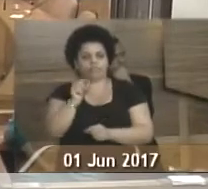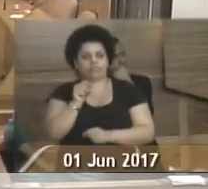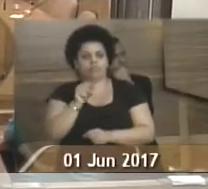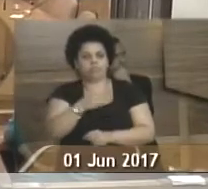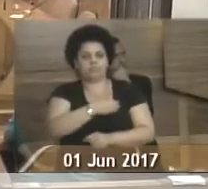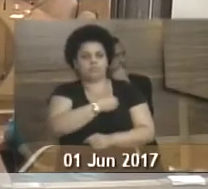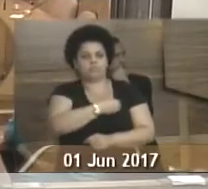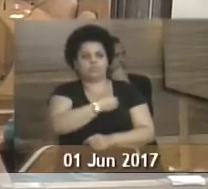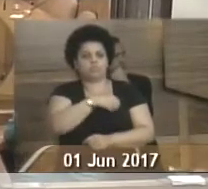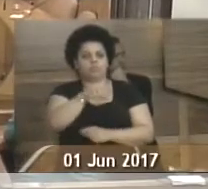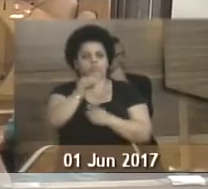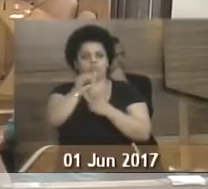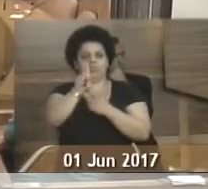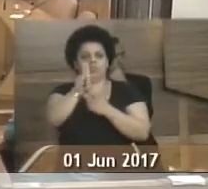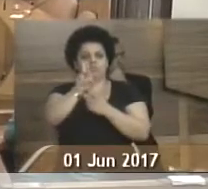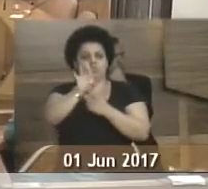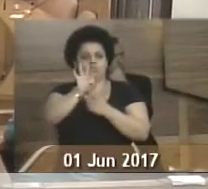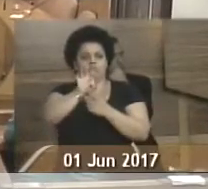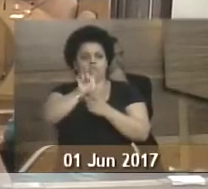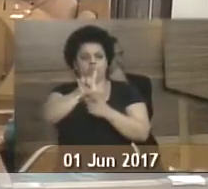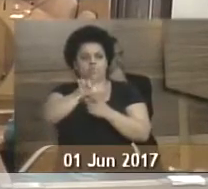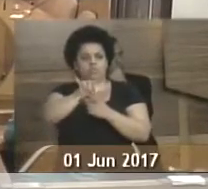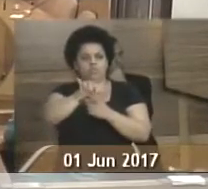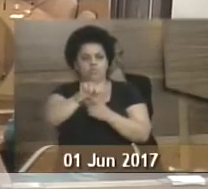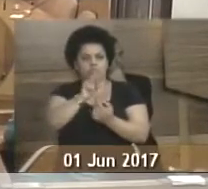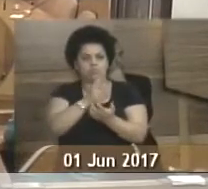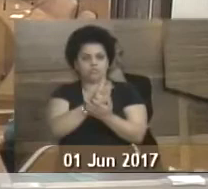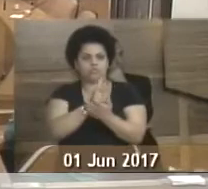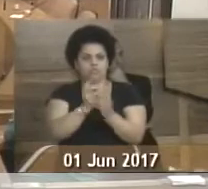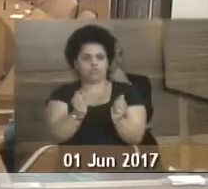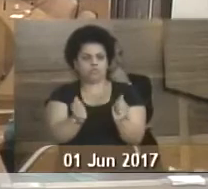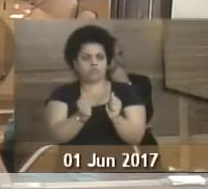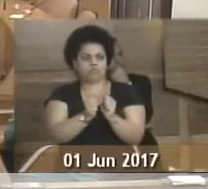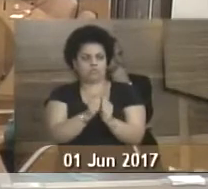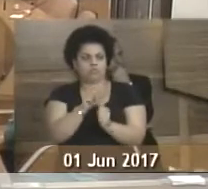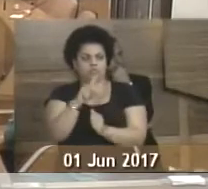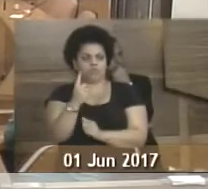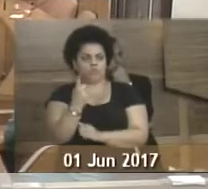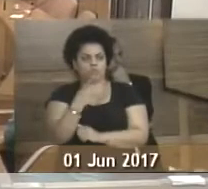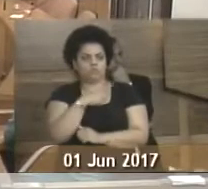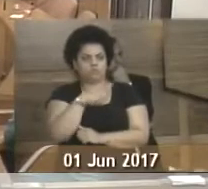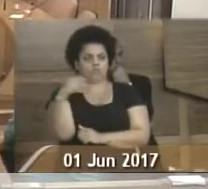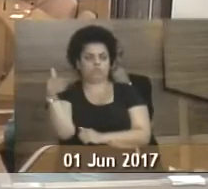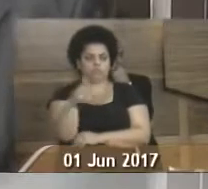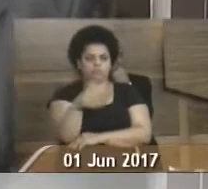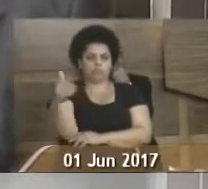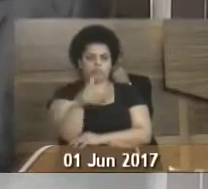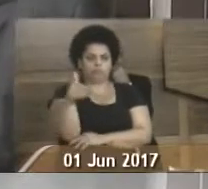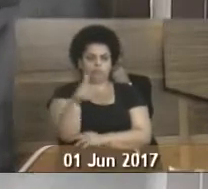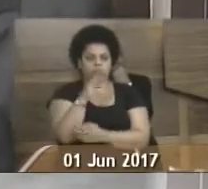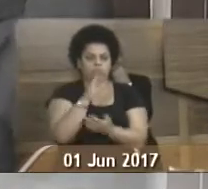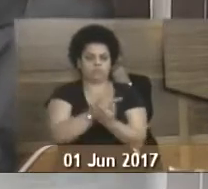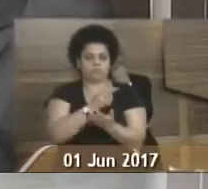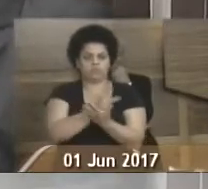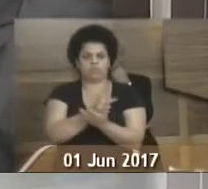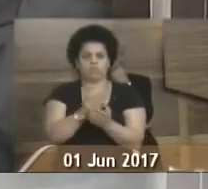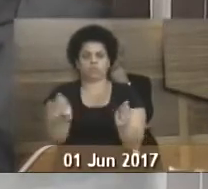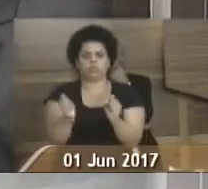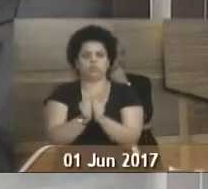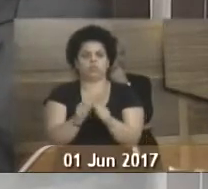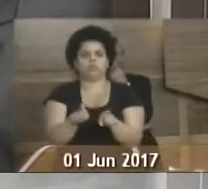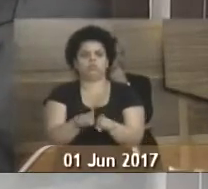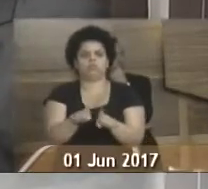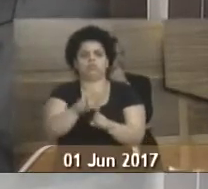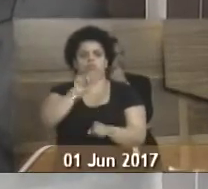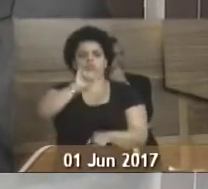da presença do Aurélio aqui, que sempre está aqui presente com a gente. É o único que faz presente aqui. Há outro também que sempre está aqui com